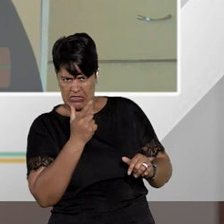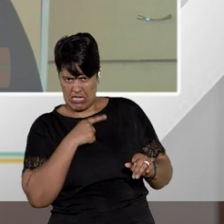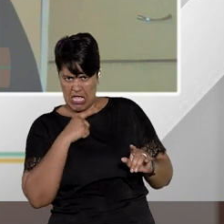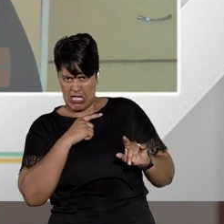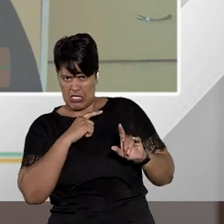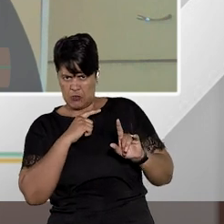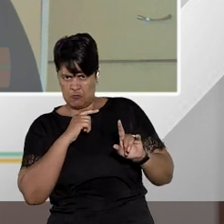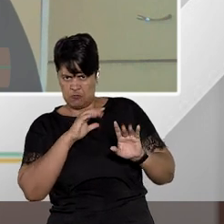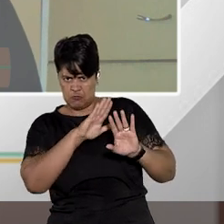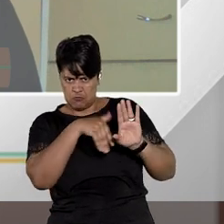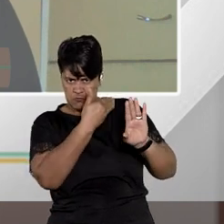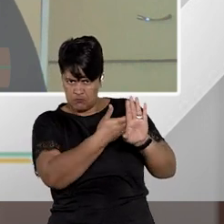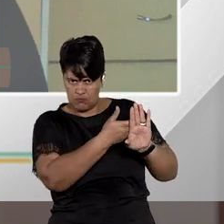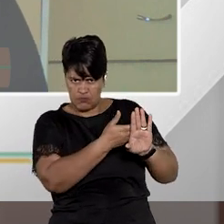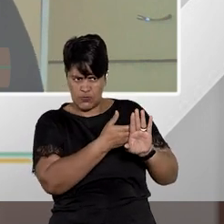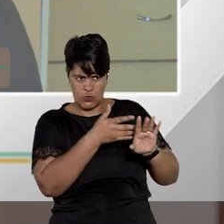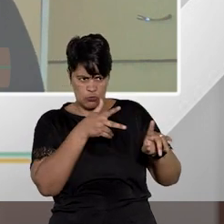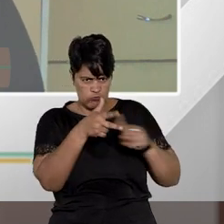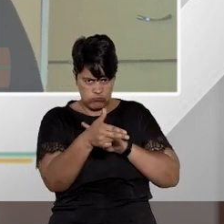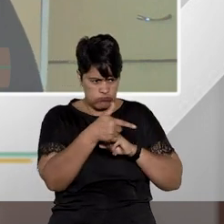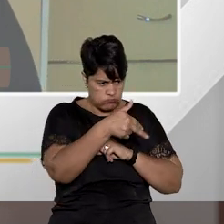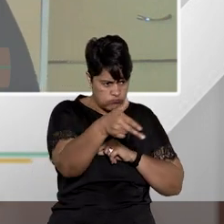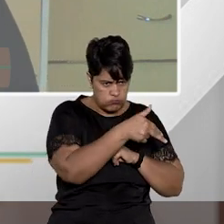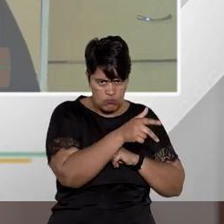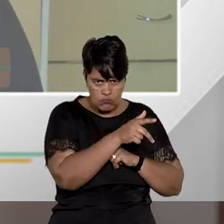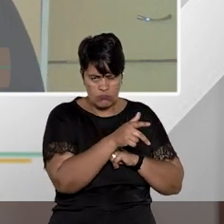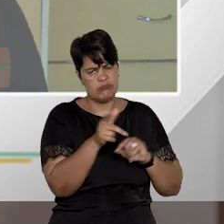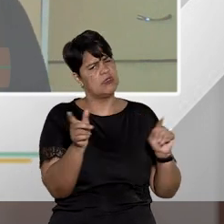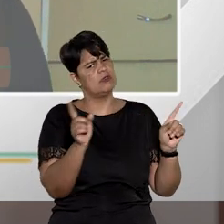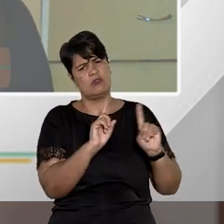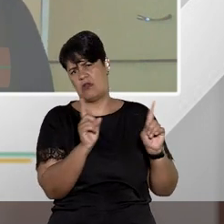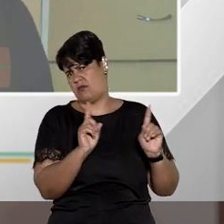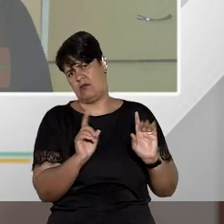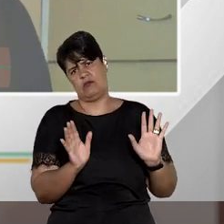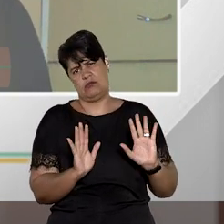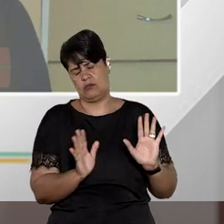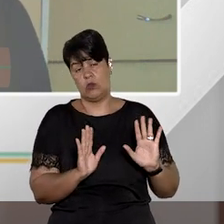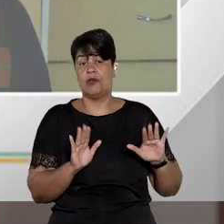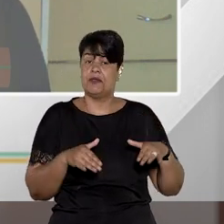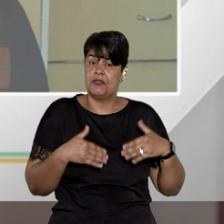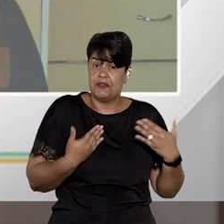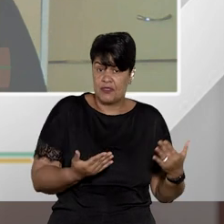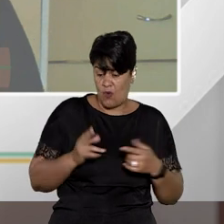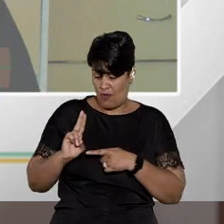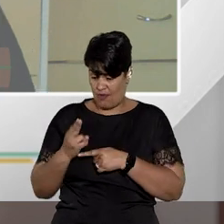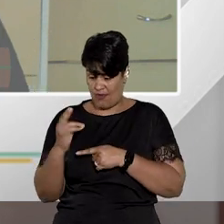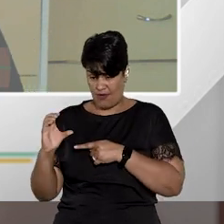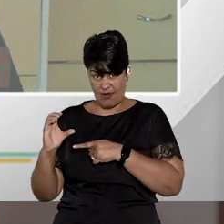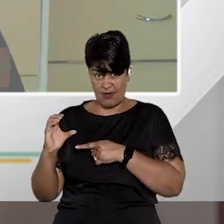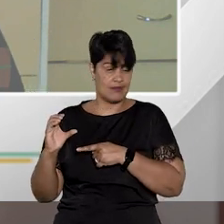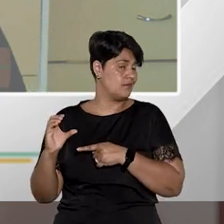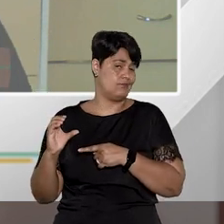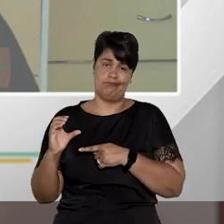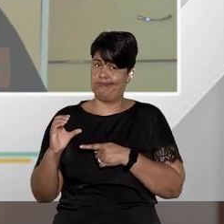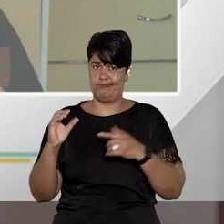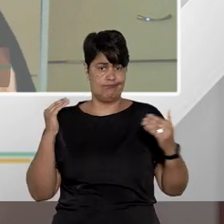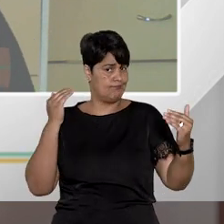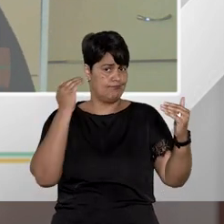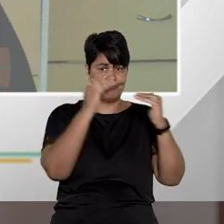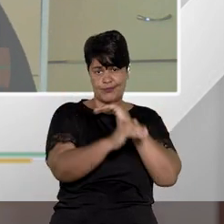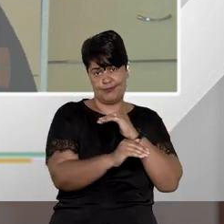ameaça ao direito de ir e vir dele não então isso pode ser tutelado pelo habeas corpus não